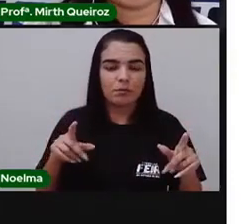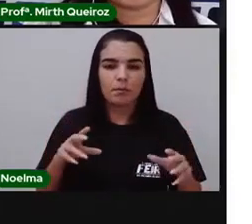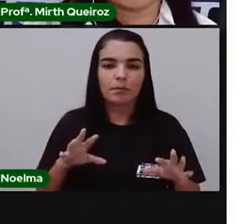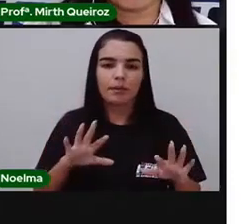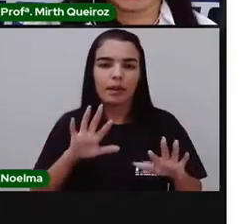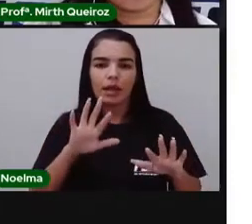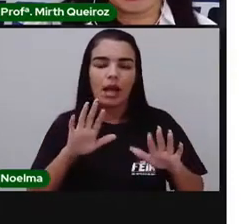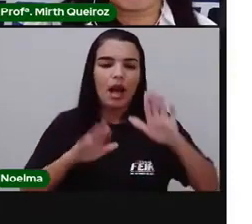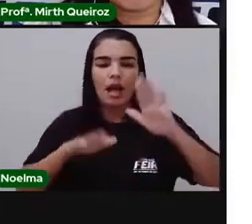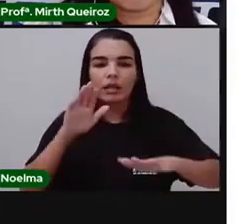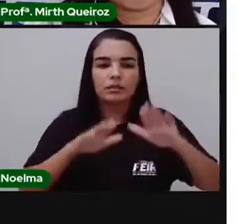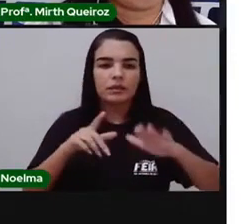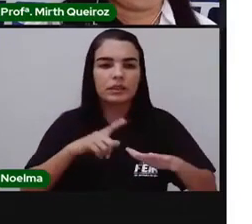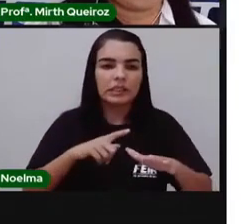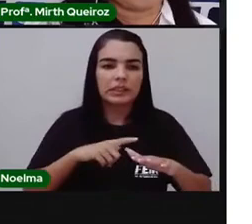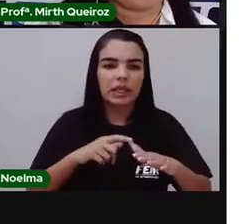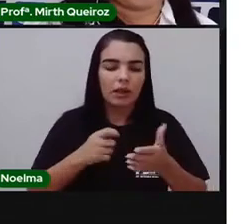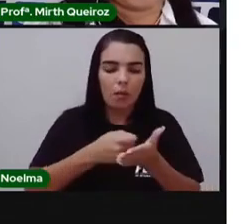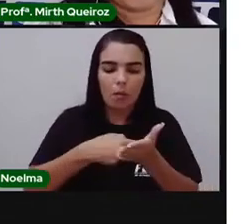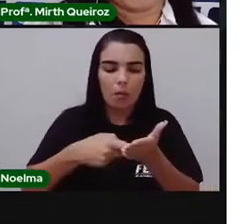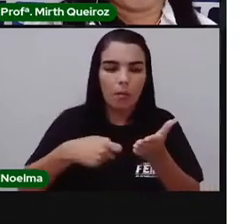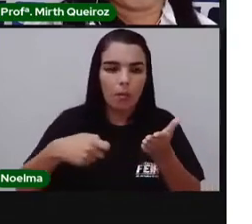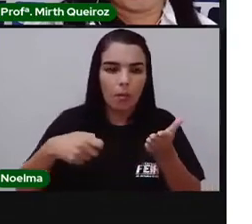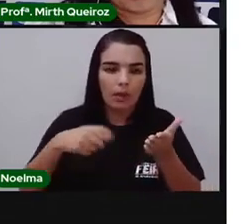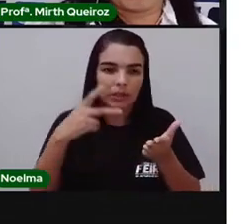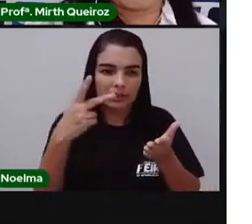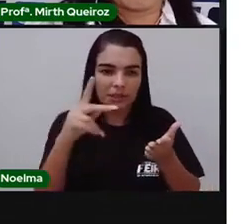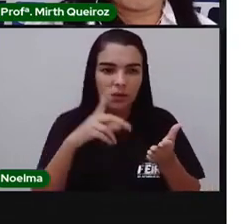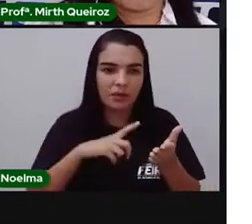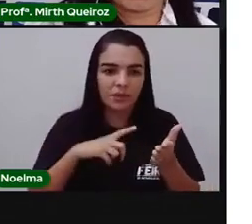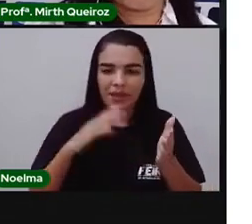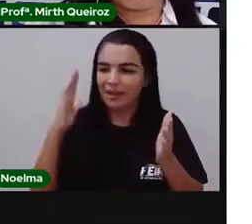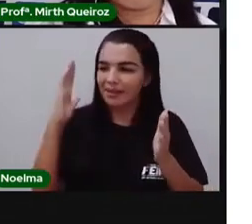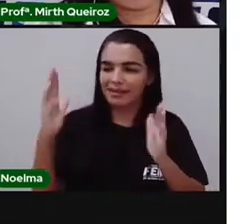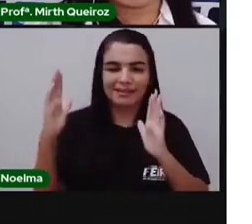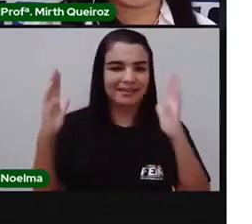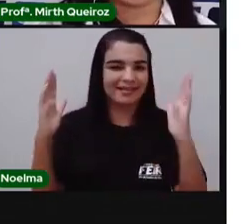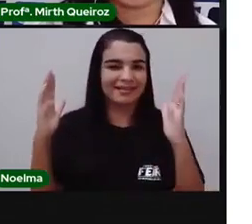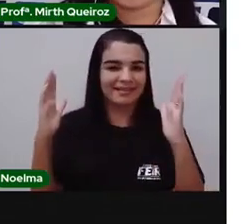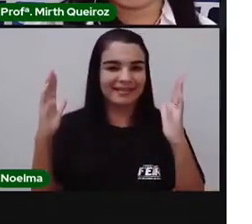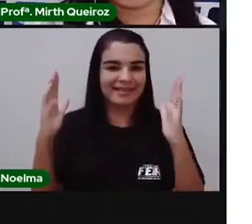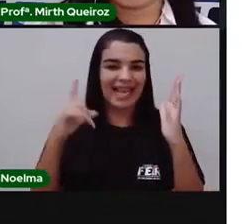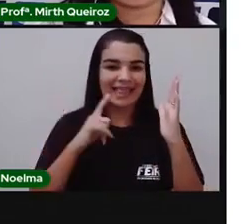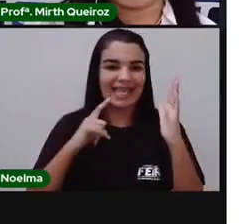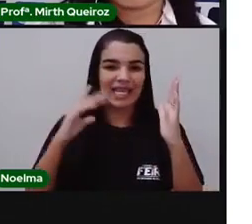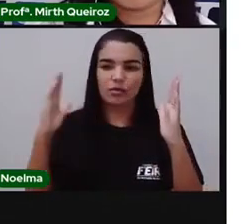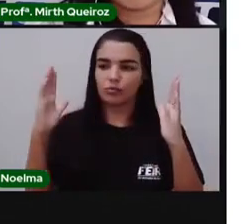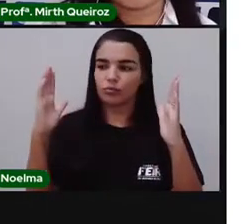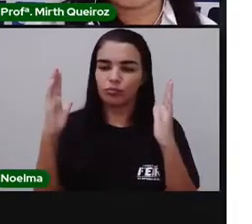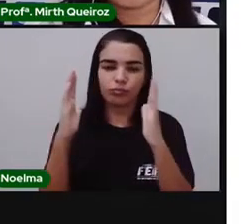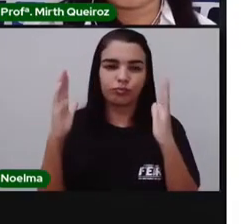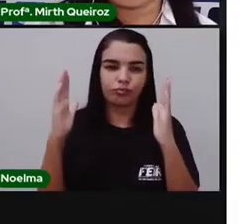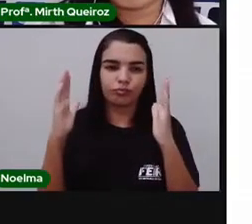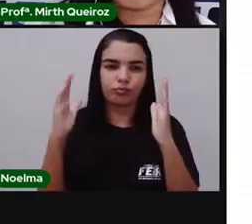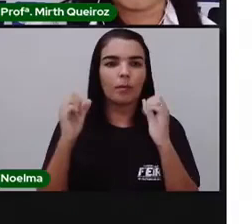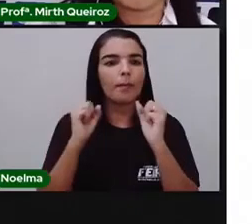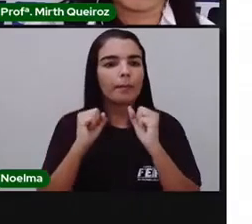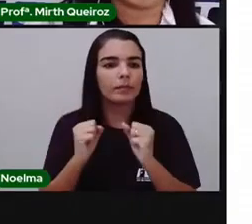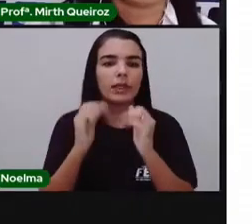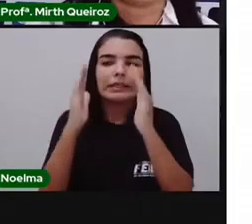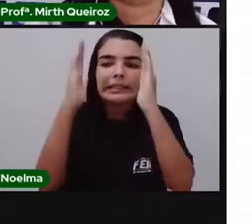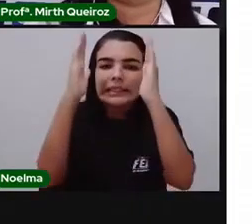caderno também, tem outra margem, que geralmente elas são azuis, né? Mas como nós temos hoje vários cadernos todo